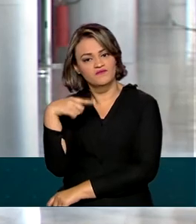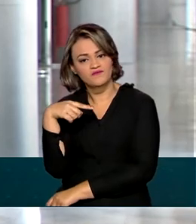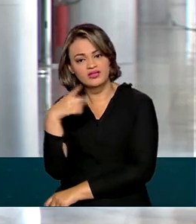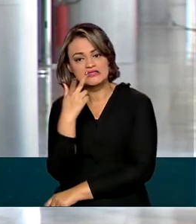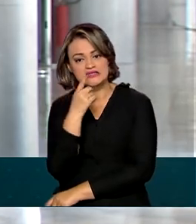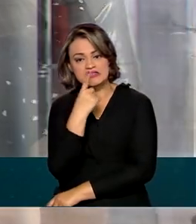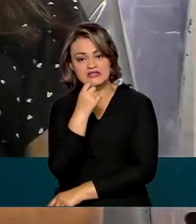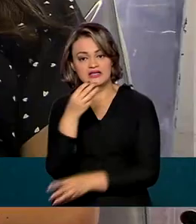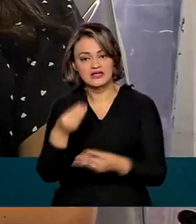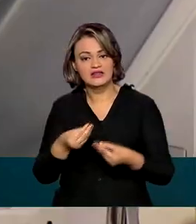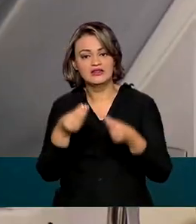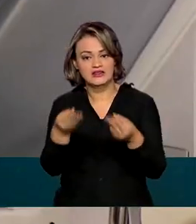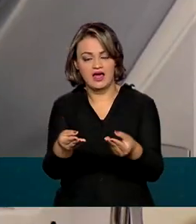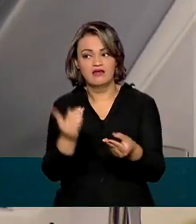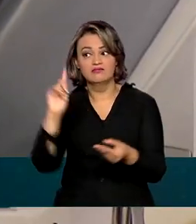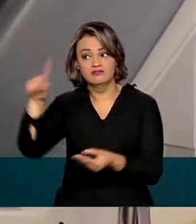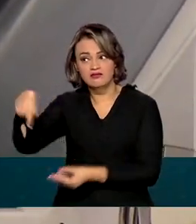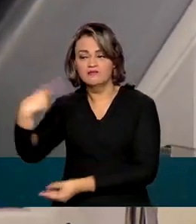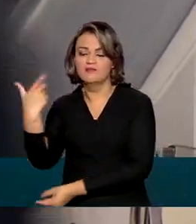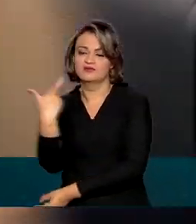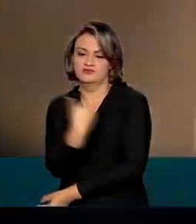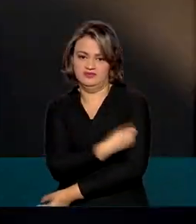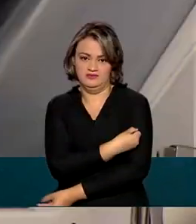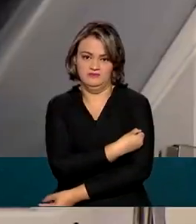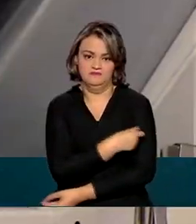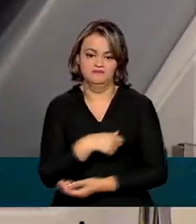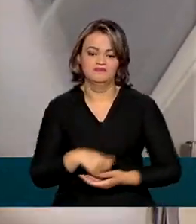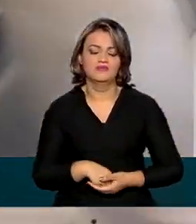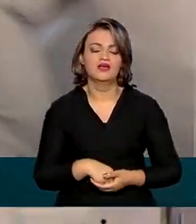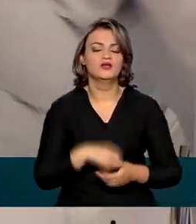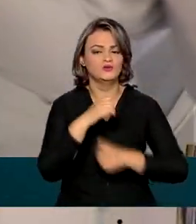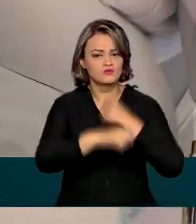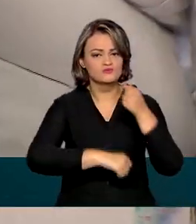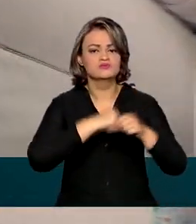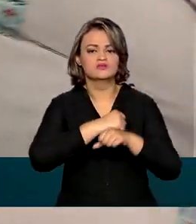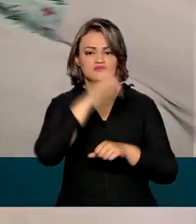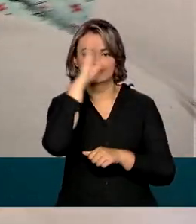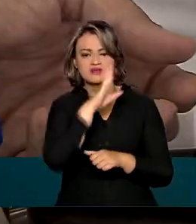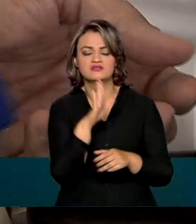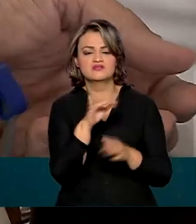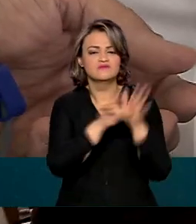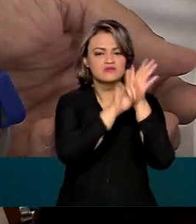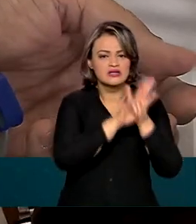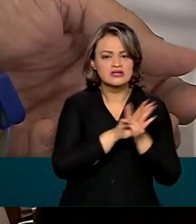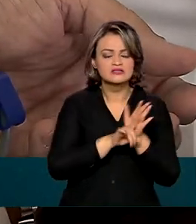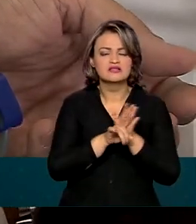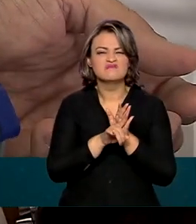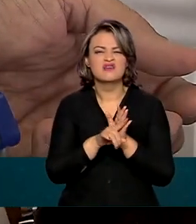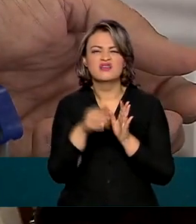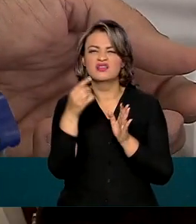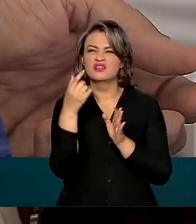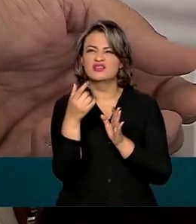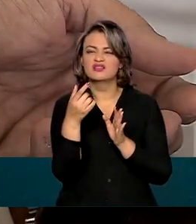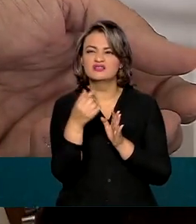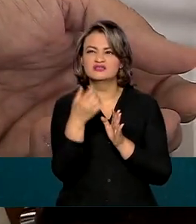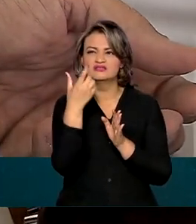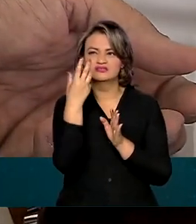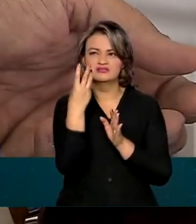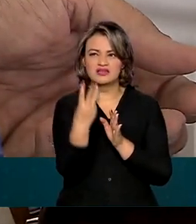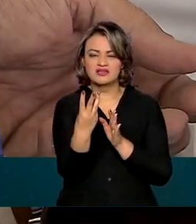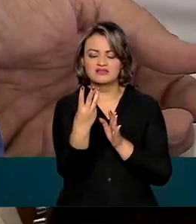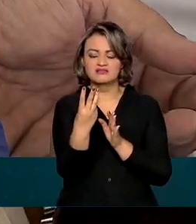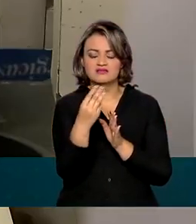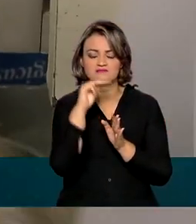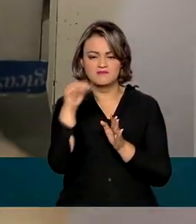doação de sangue antes de tomar alguma dose da vacina. Todos os anos aqui no Brasil são realizadas cerca de 3 milhões de doações de